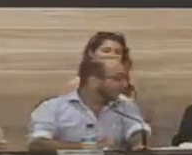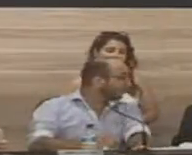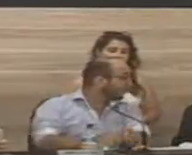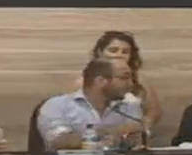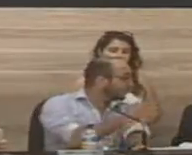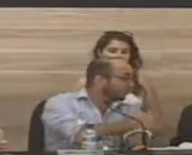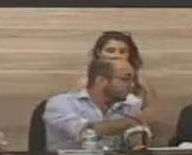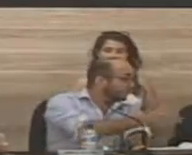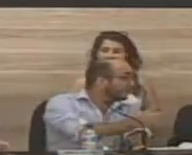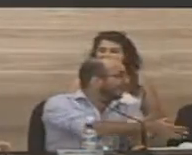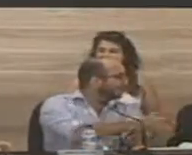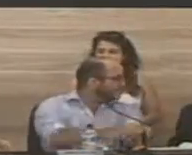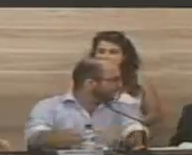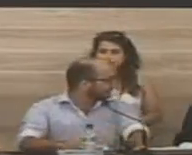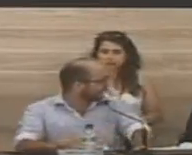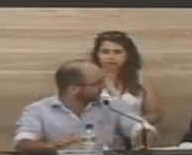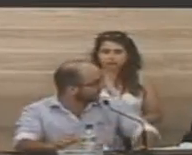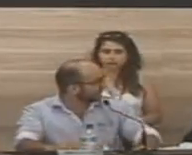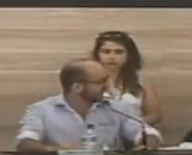de matéria.